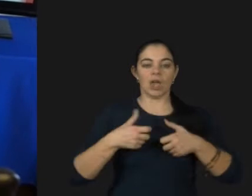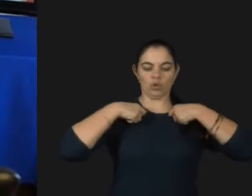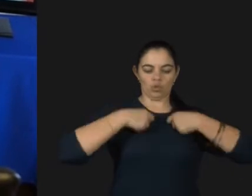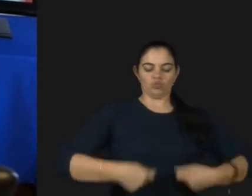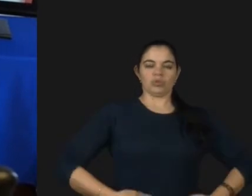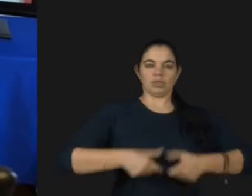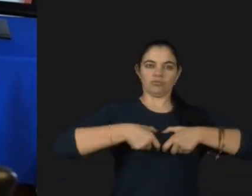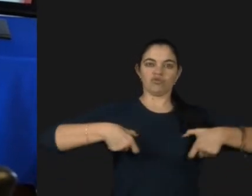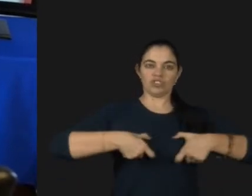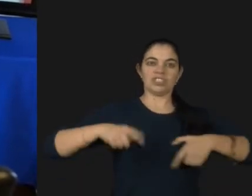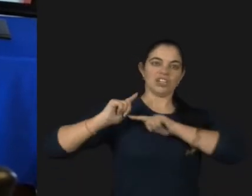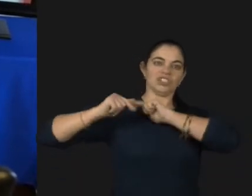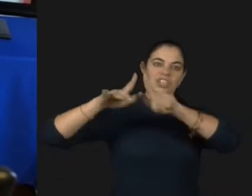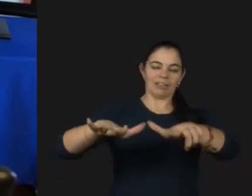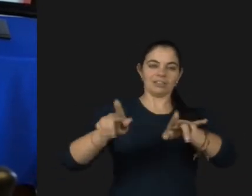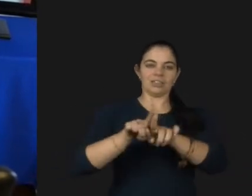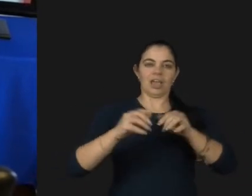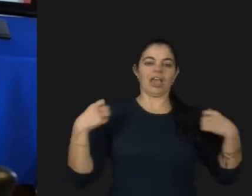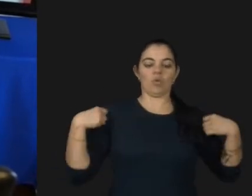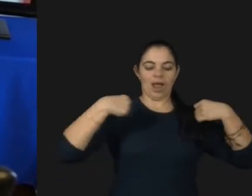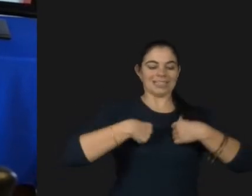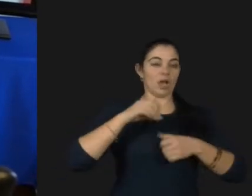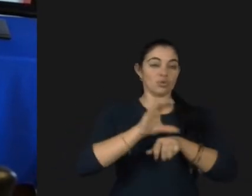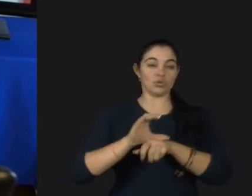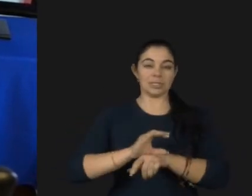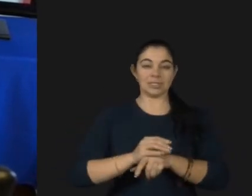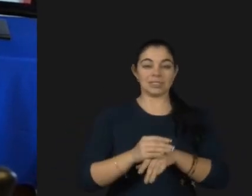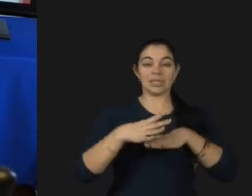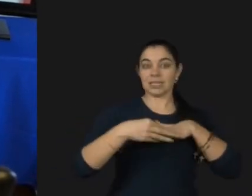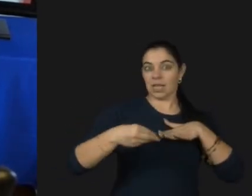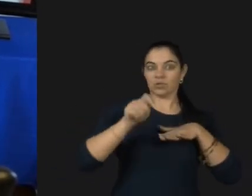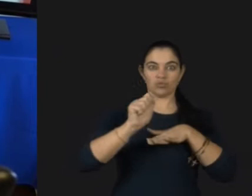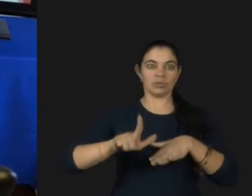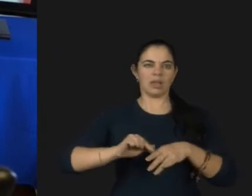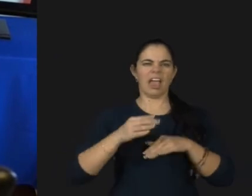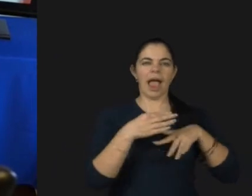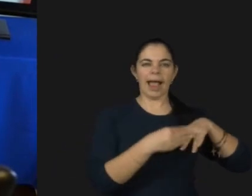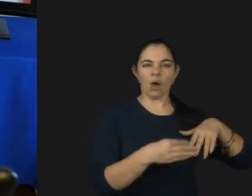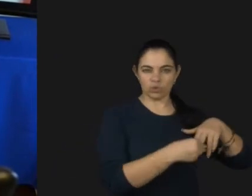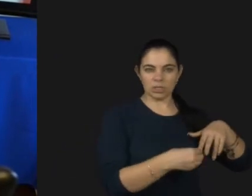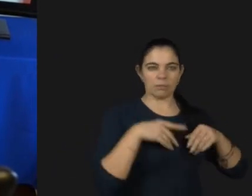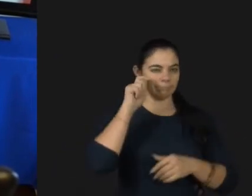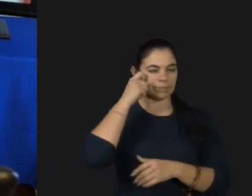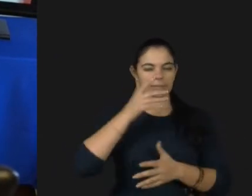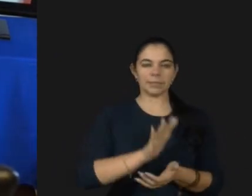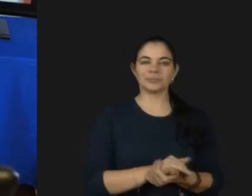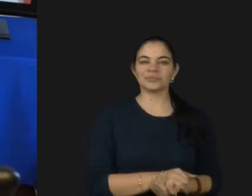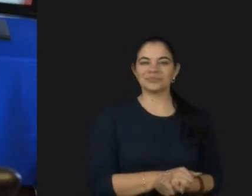Genética no Edistício, o paletó cinza, meus sapatos são azuis e a minha calça é preta.